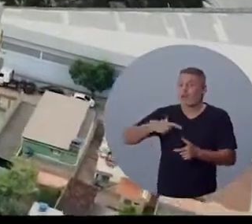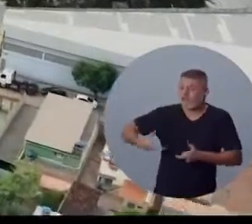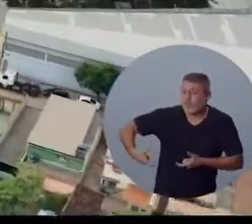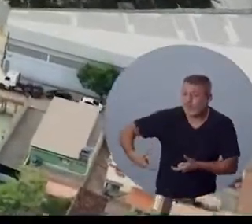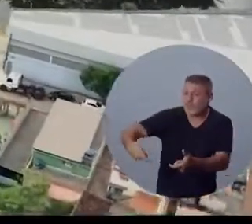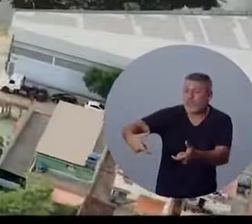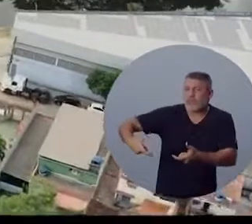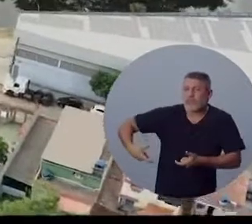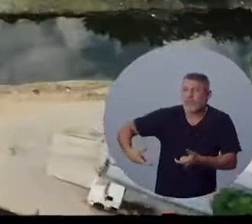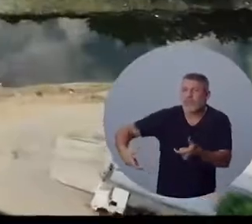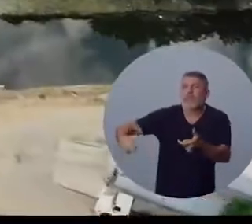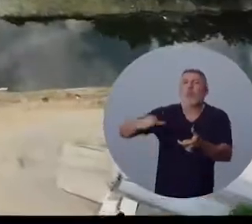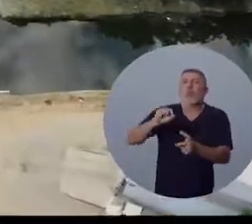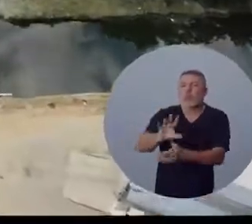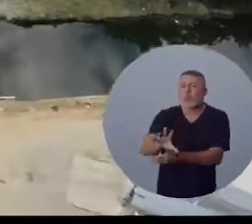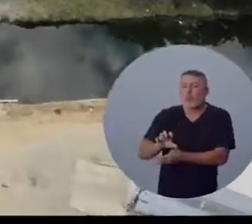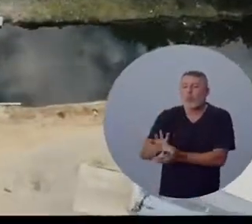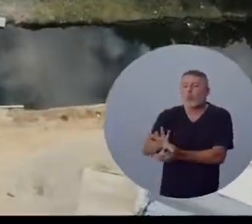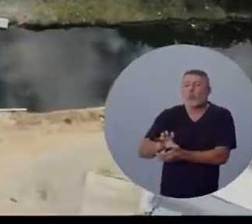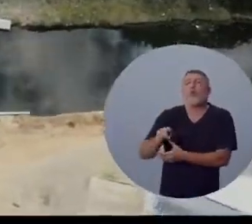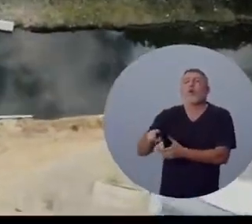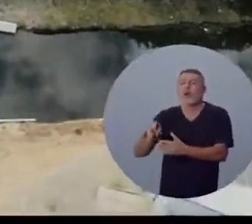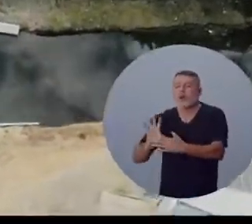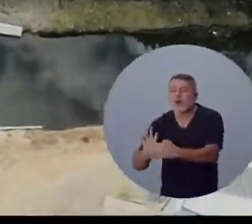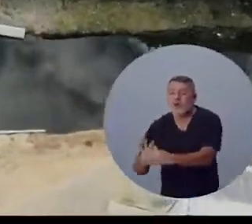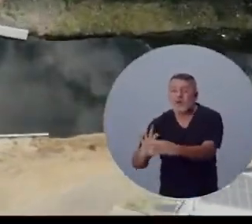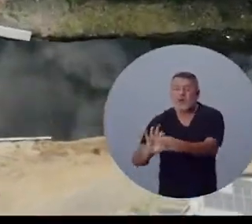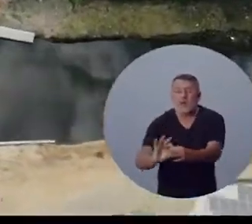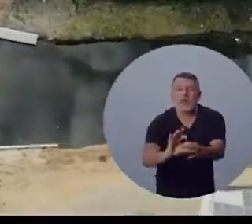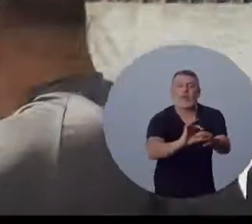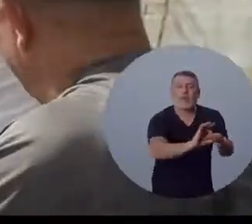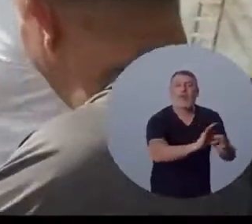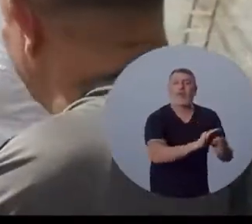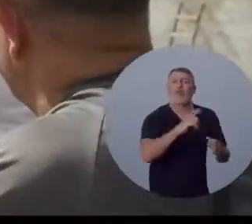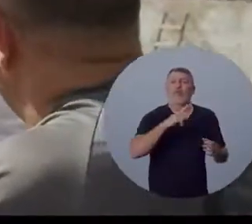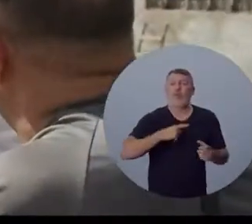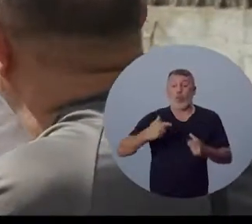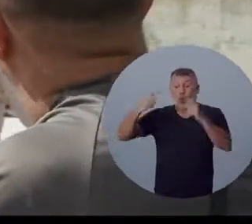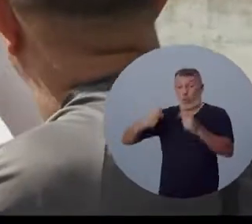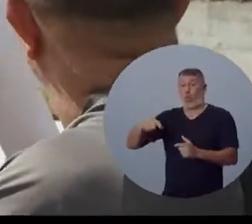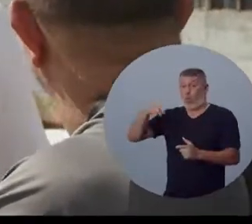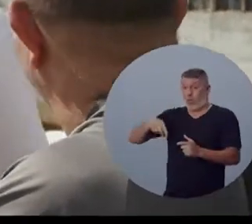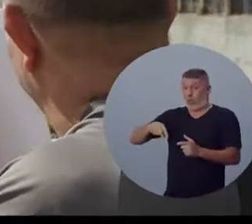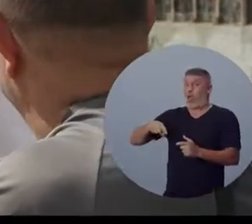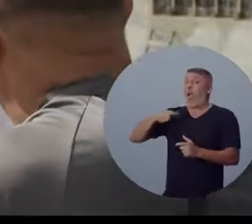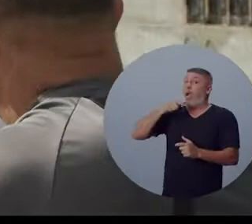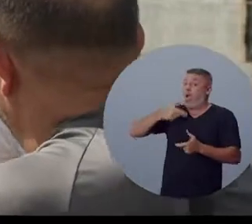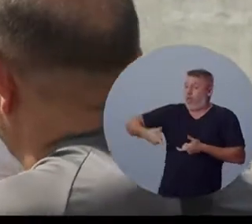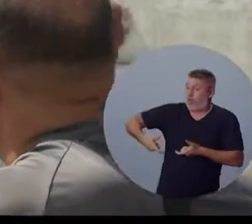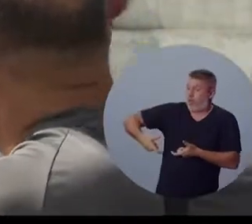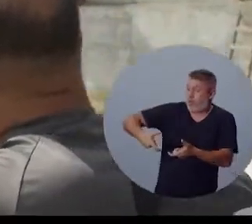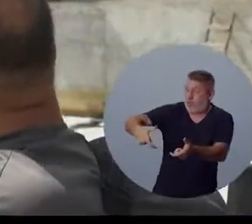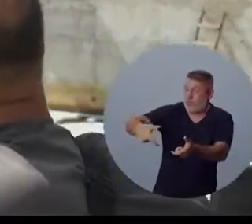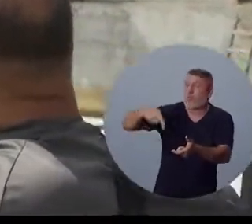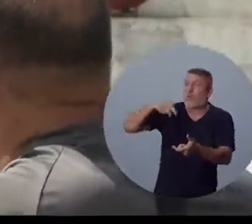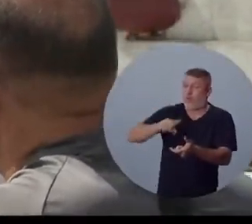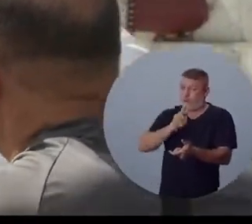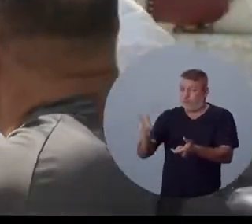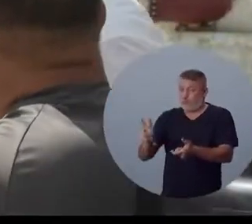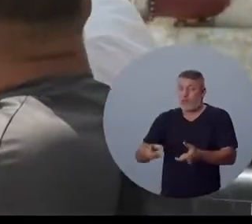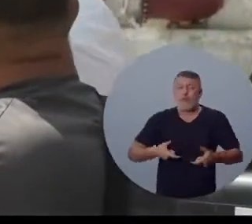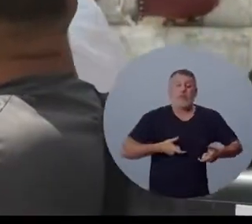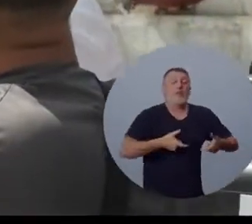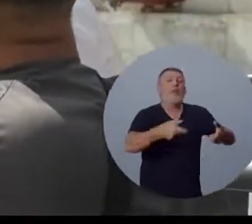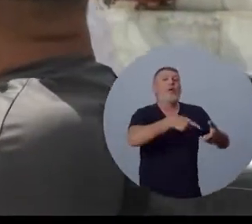Cada estação de bombeamento dessa, ela tem interligação entre elas. Tem essa estação de bombeamento aqui, que é de Jardim